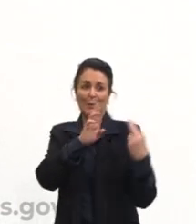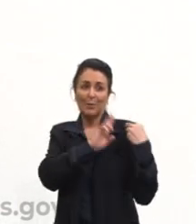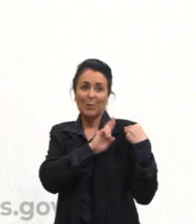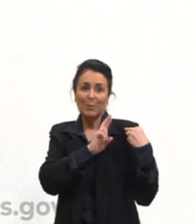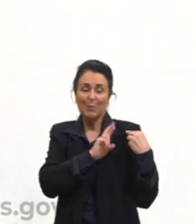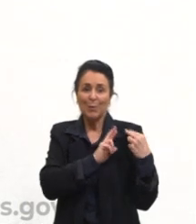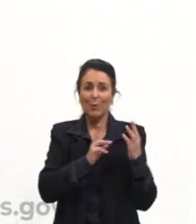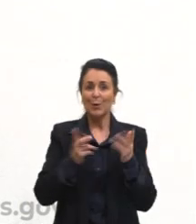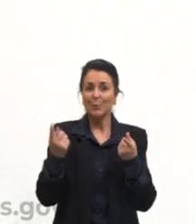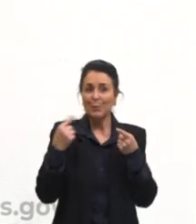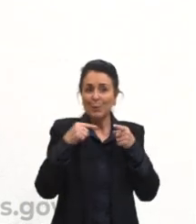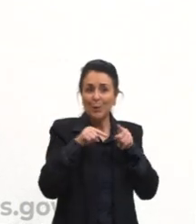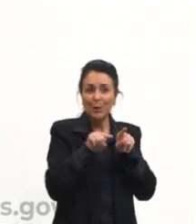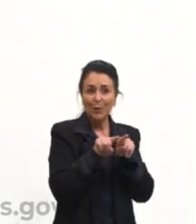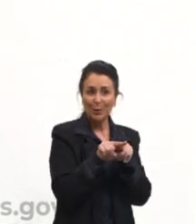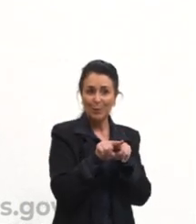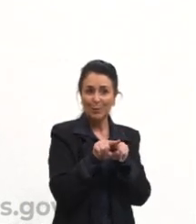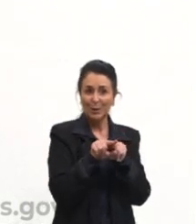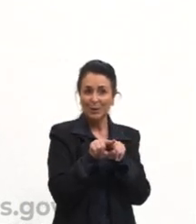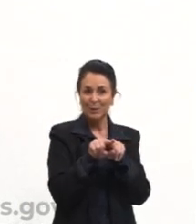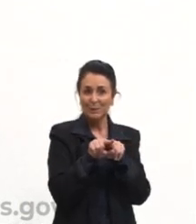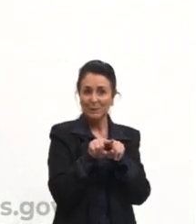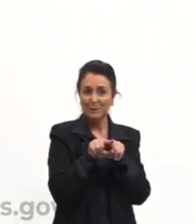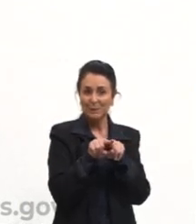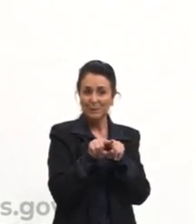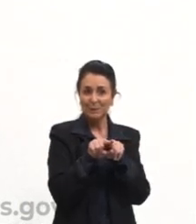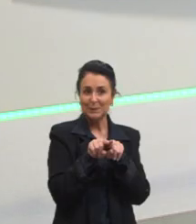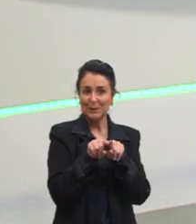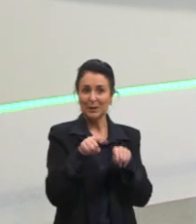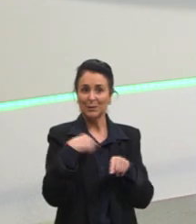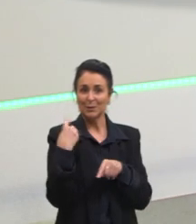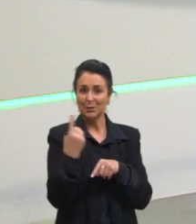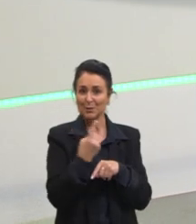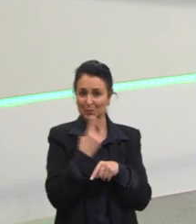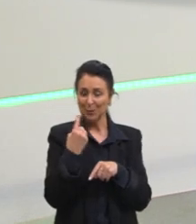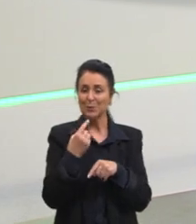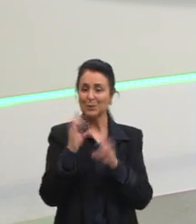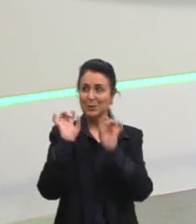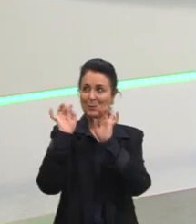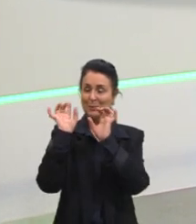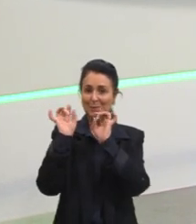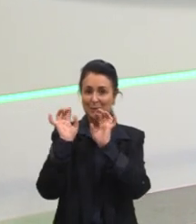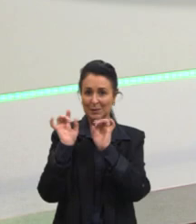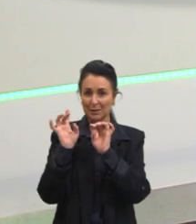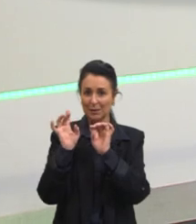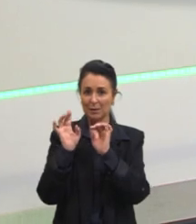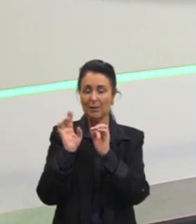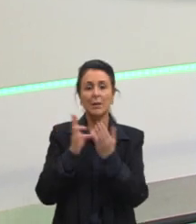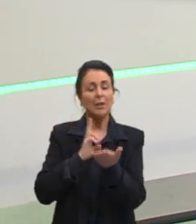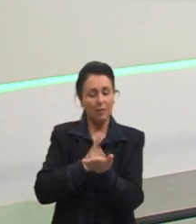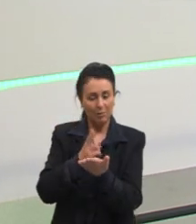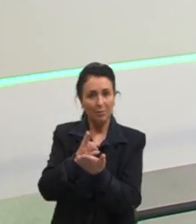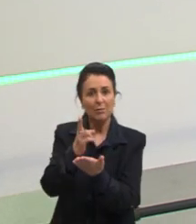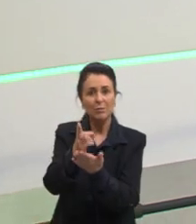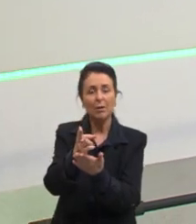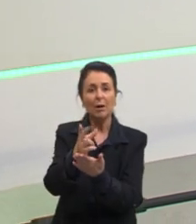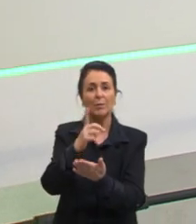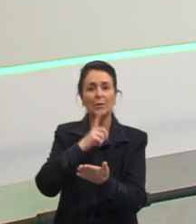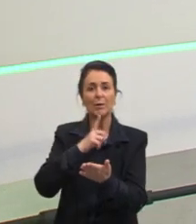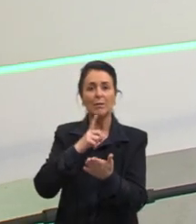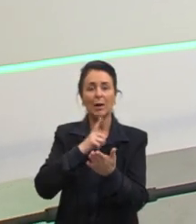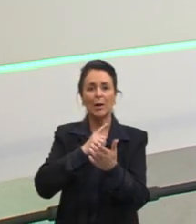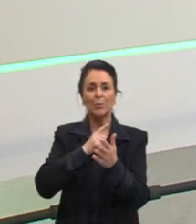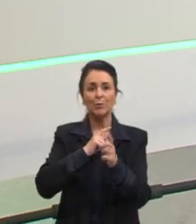somos mucho más que dos. Sos. Tá, gente? E seguimos, então, temos uma